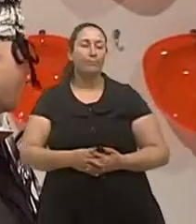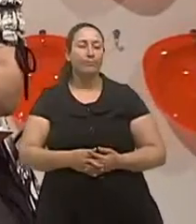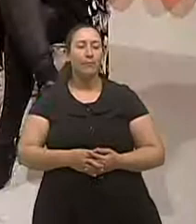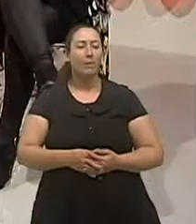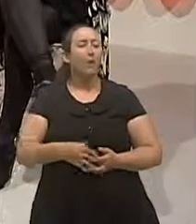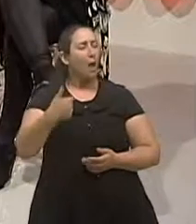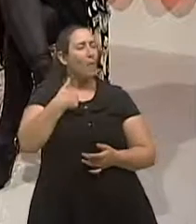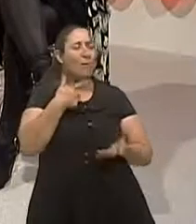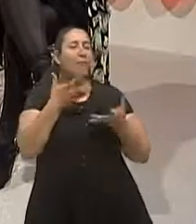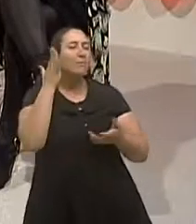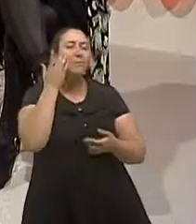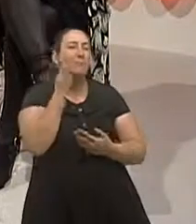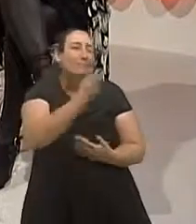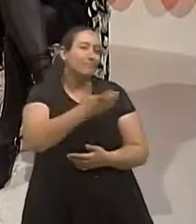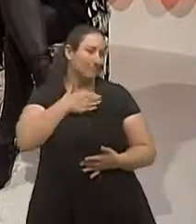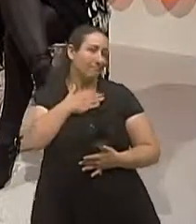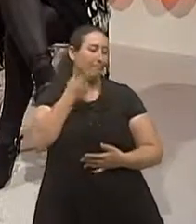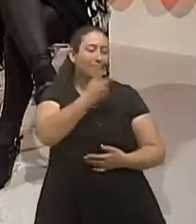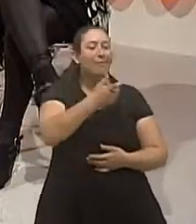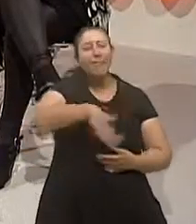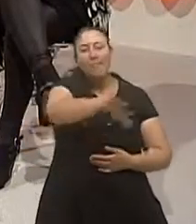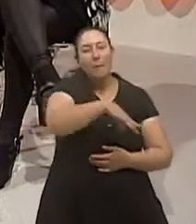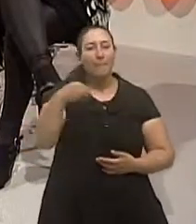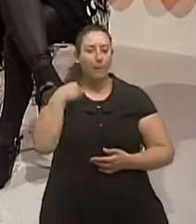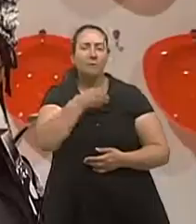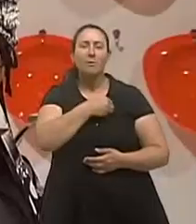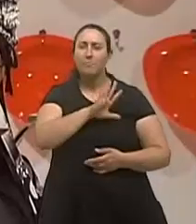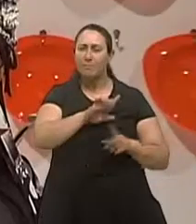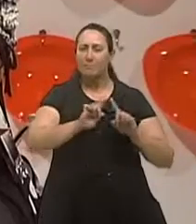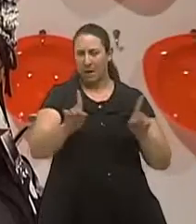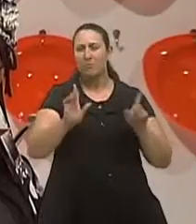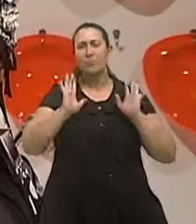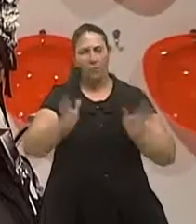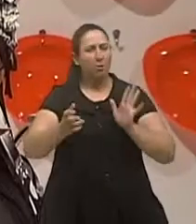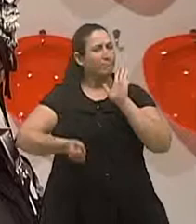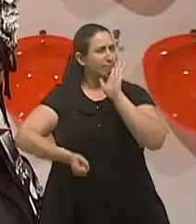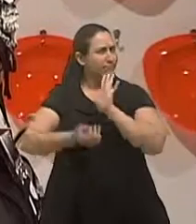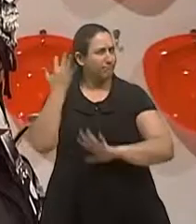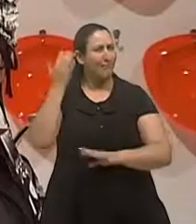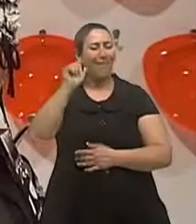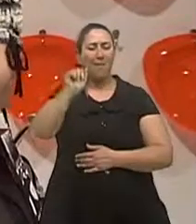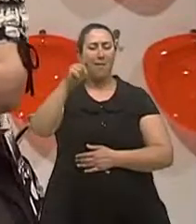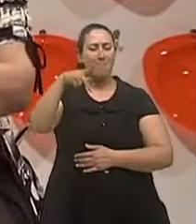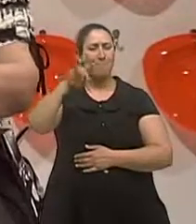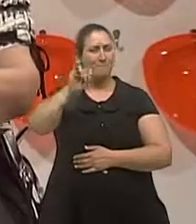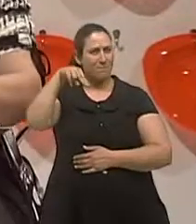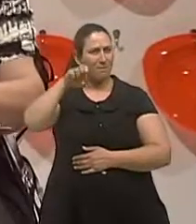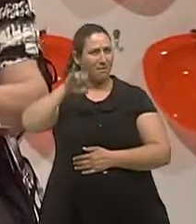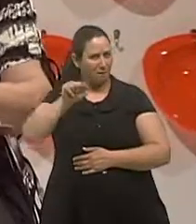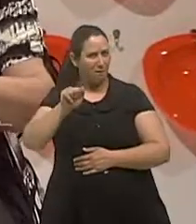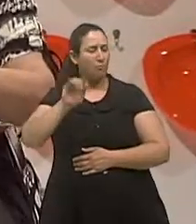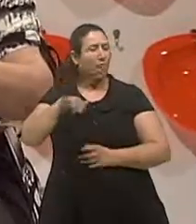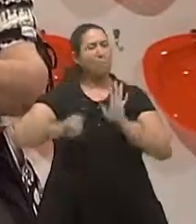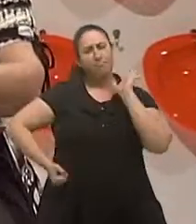mais da área médica né doutor é assim é tantas vezes de apneia que teve durante aquele período ou são